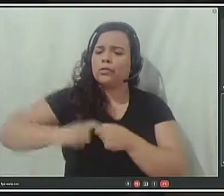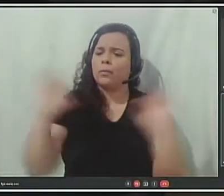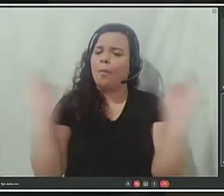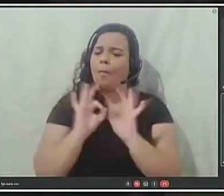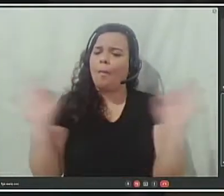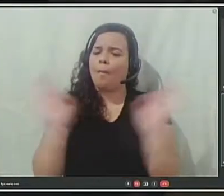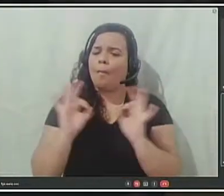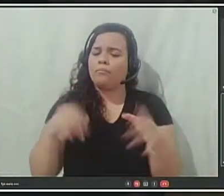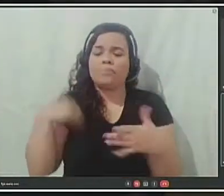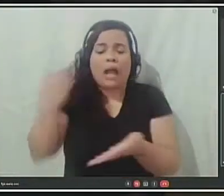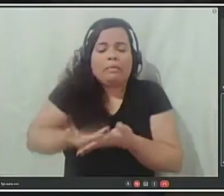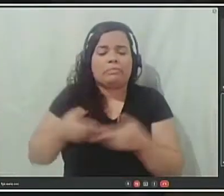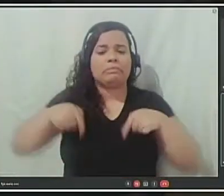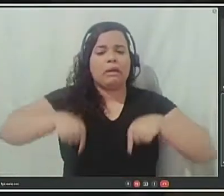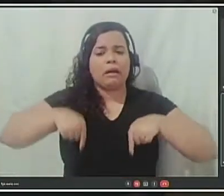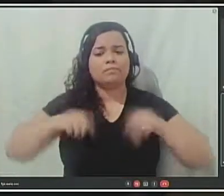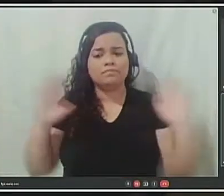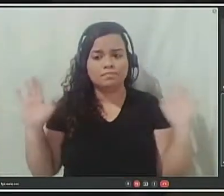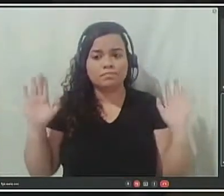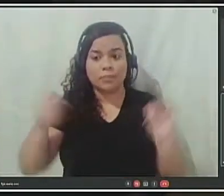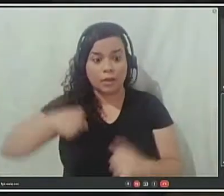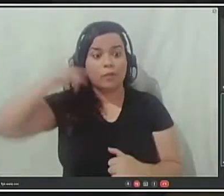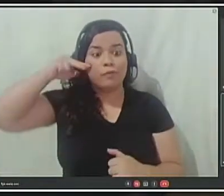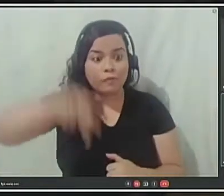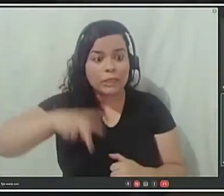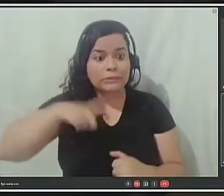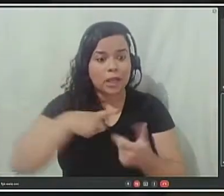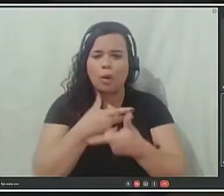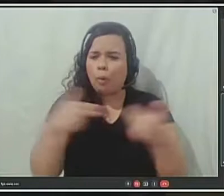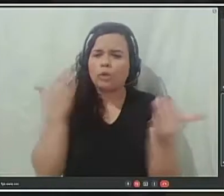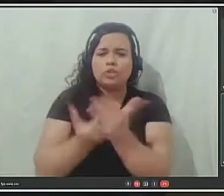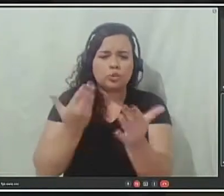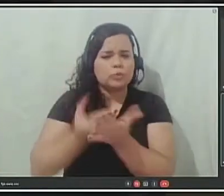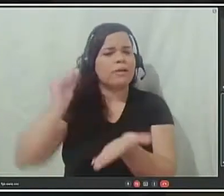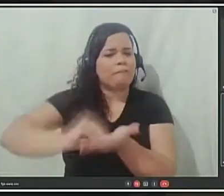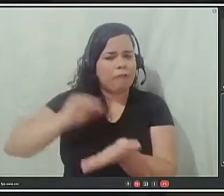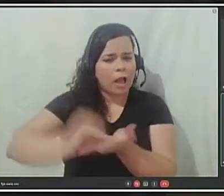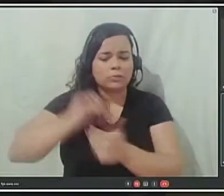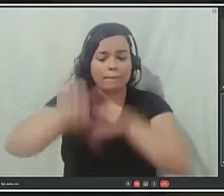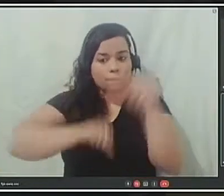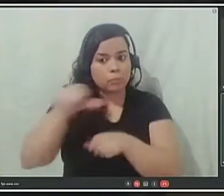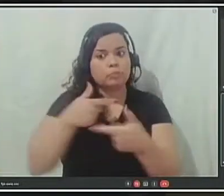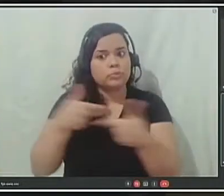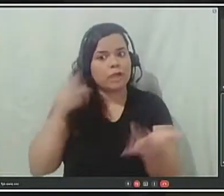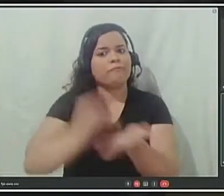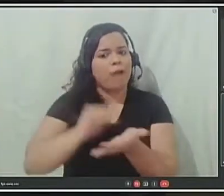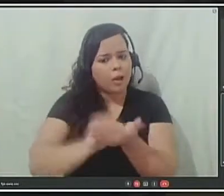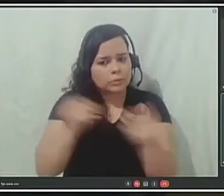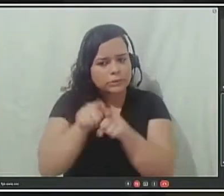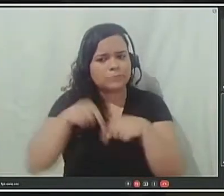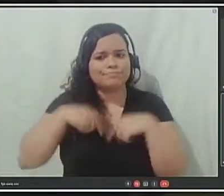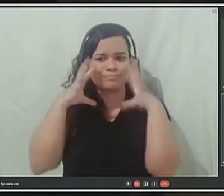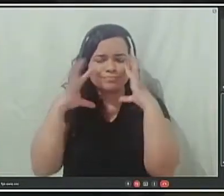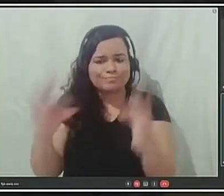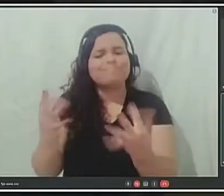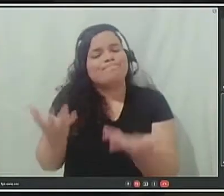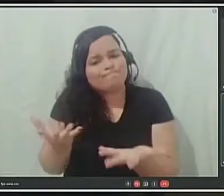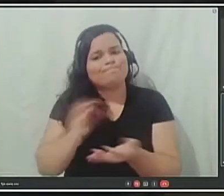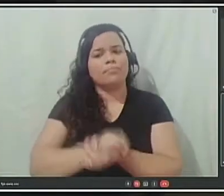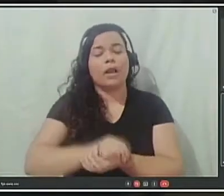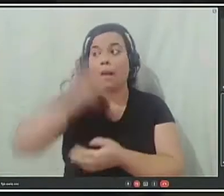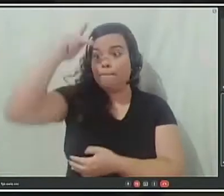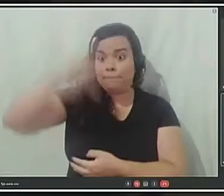e eu também já corri atrás, tem muitas coisas a serem estudadas e serem alteradas. E, presidente, hoje nós estávamos